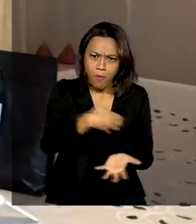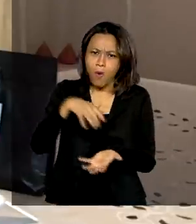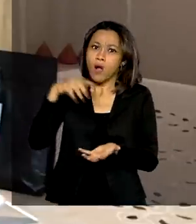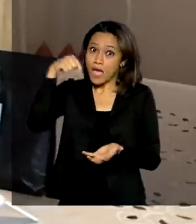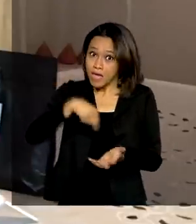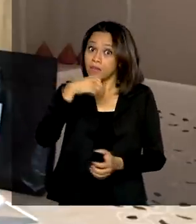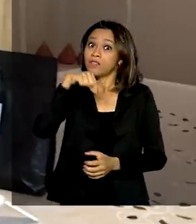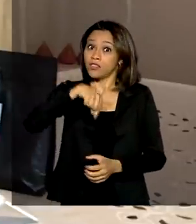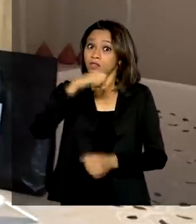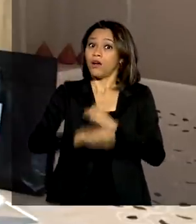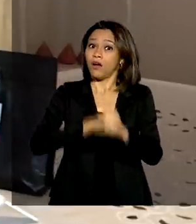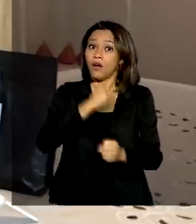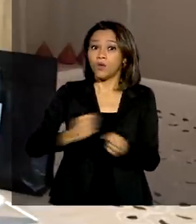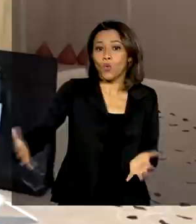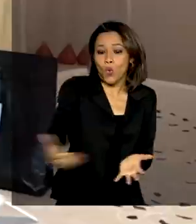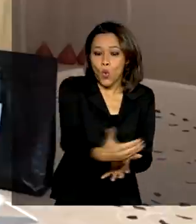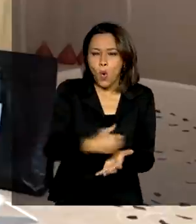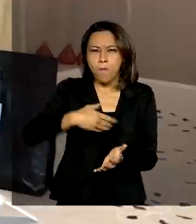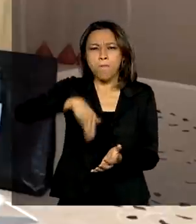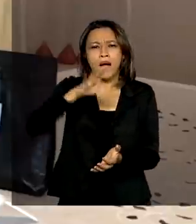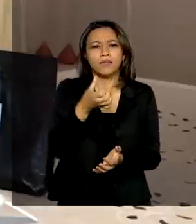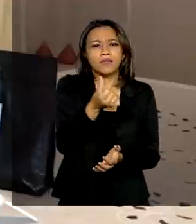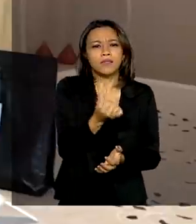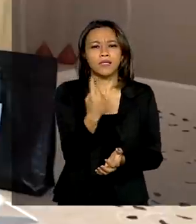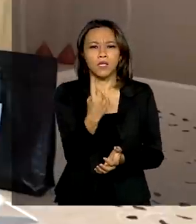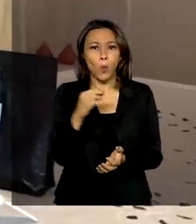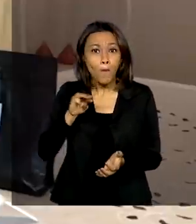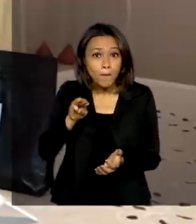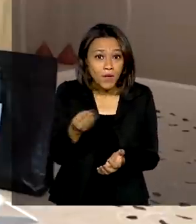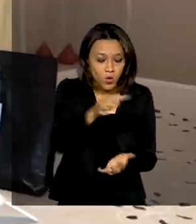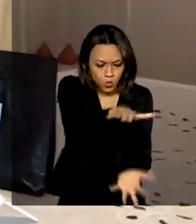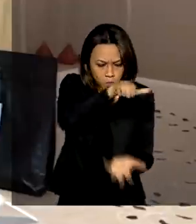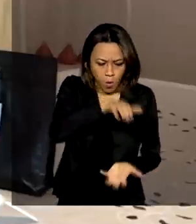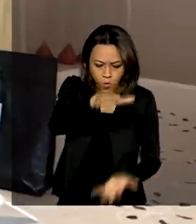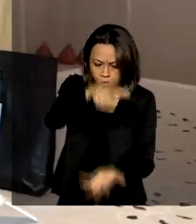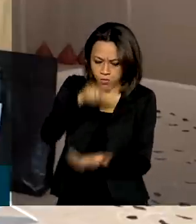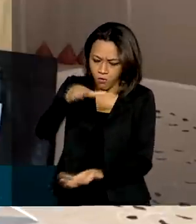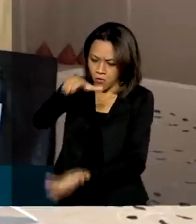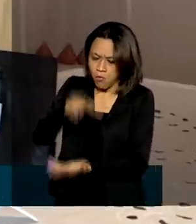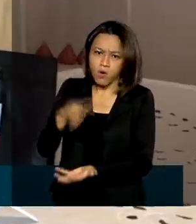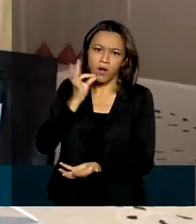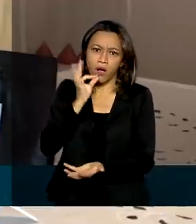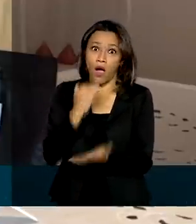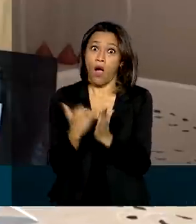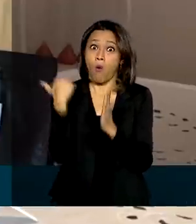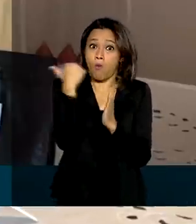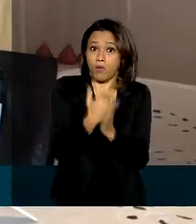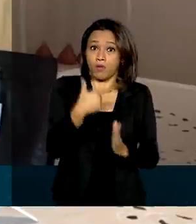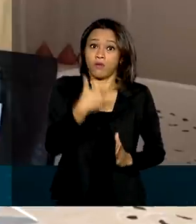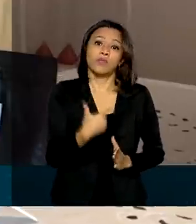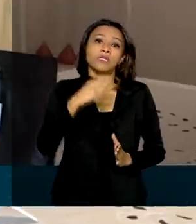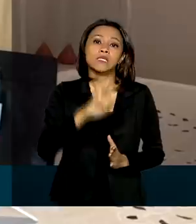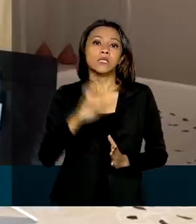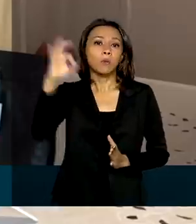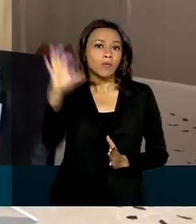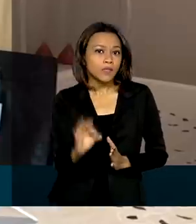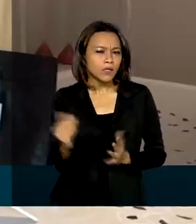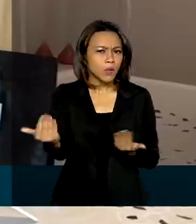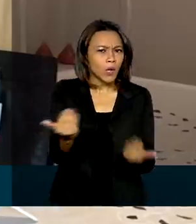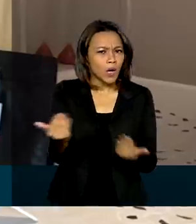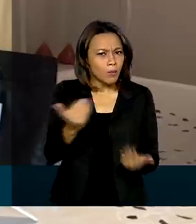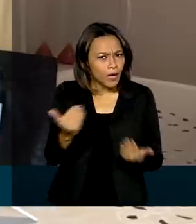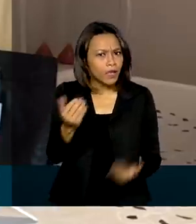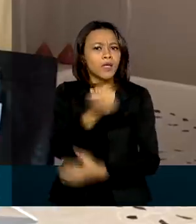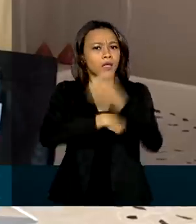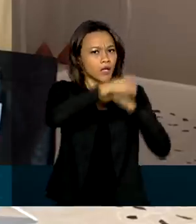colher este ano mais de 61 milhões de sacas de café, um aumento de 25% em relação à